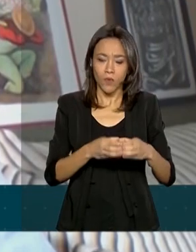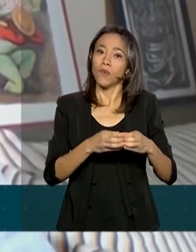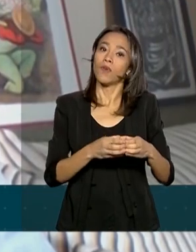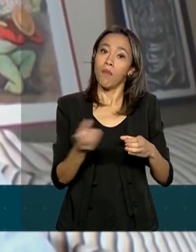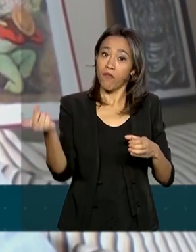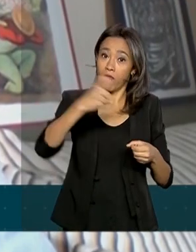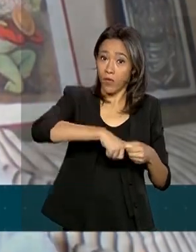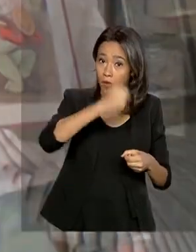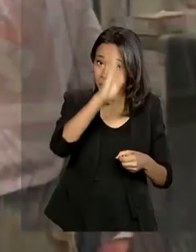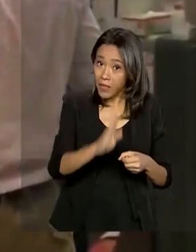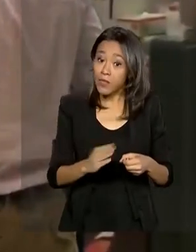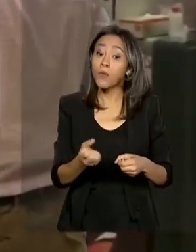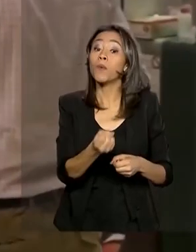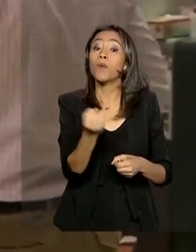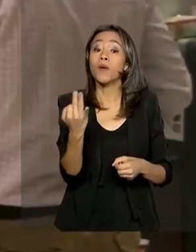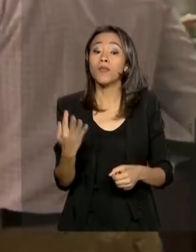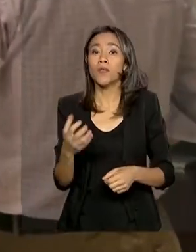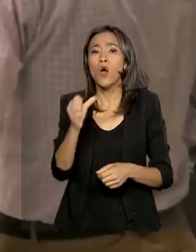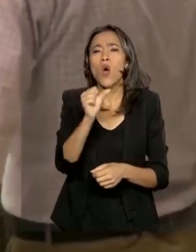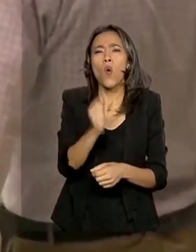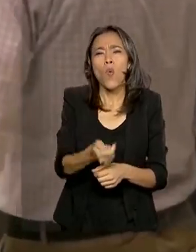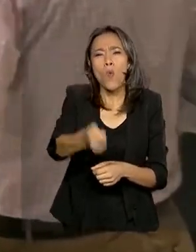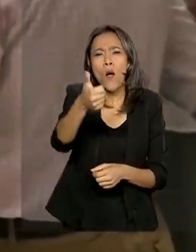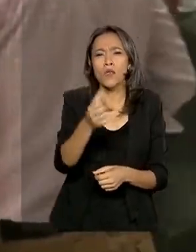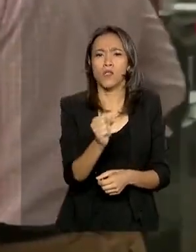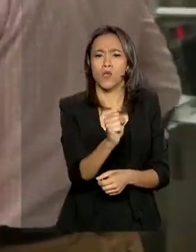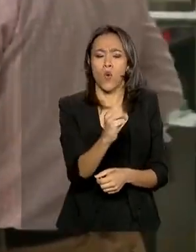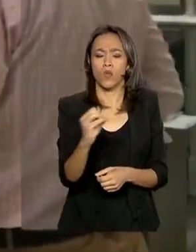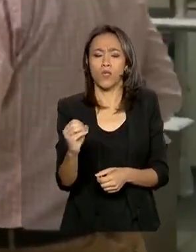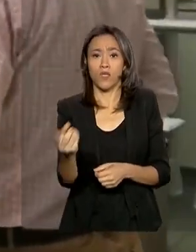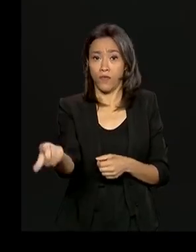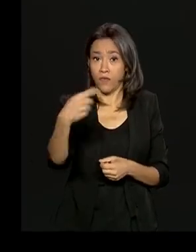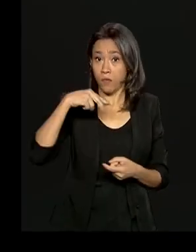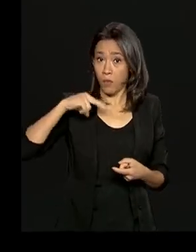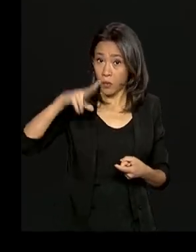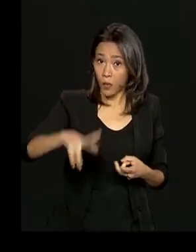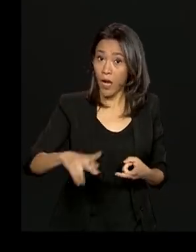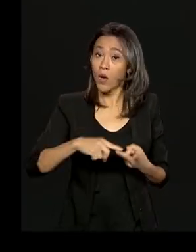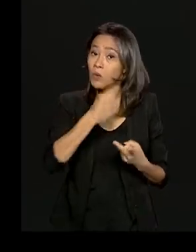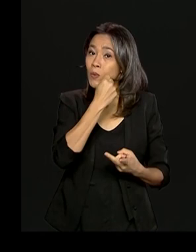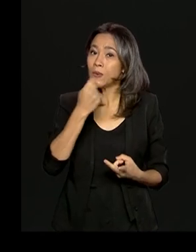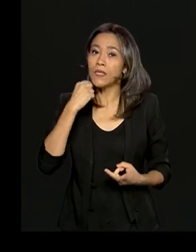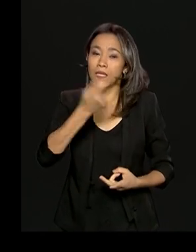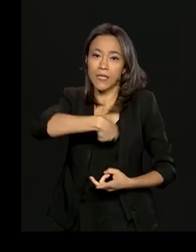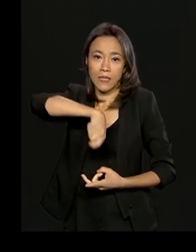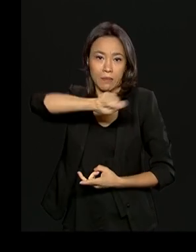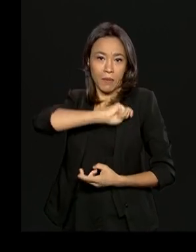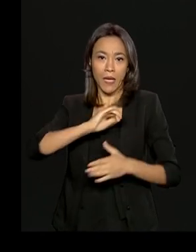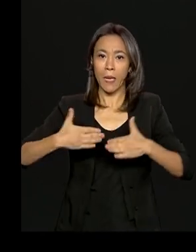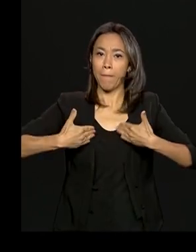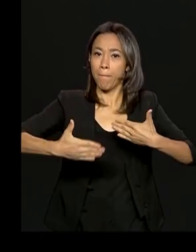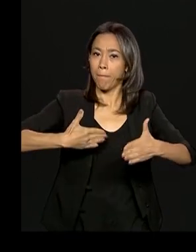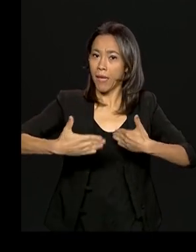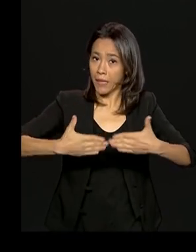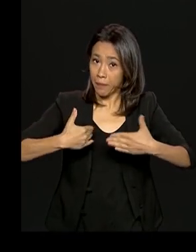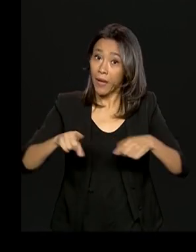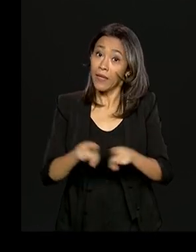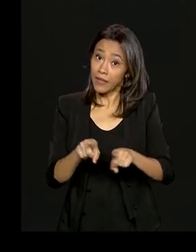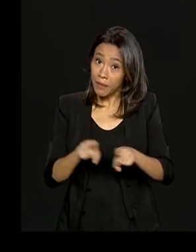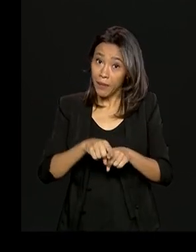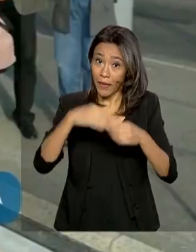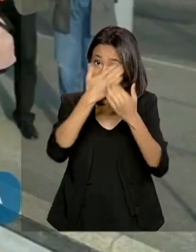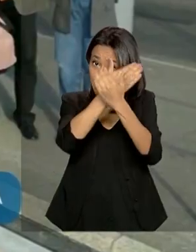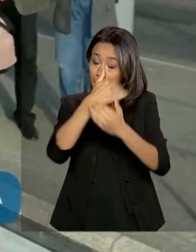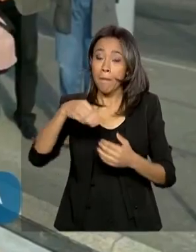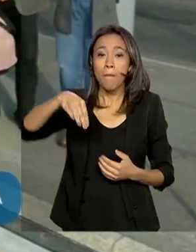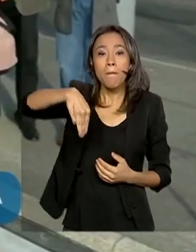trouxeram pra casa quase 800 brasileiros vindos de Portugal, Suíça, Espanha, Panamá e México. Sendo que neste